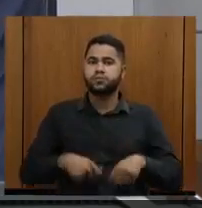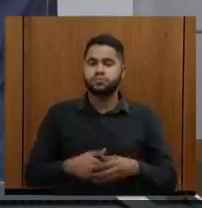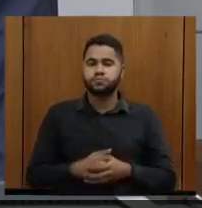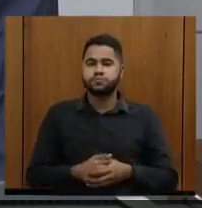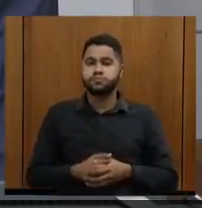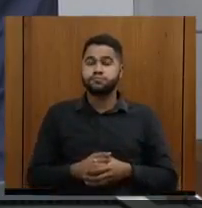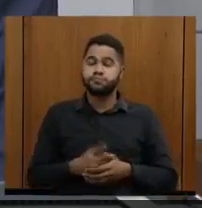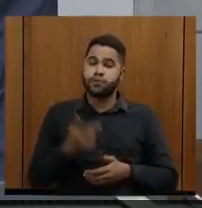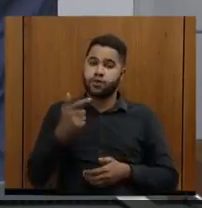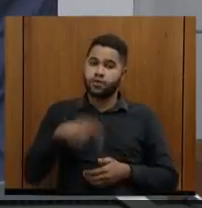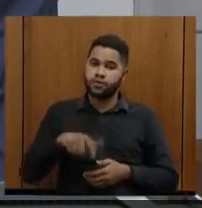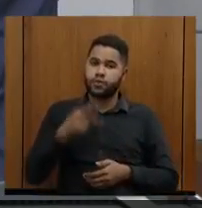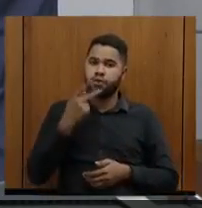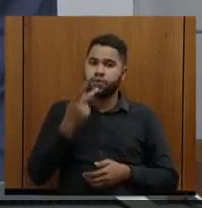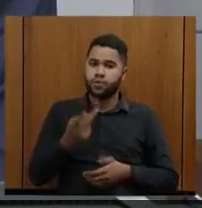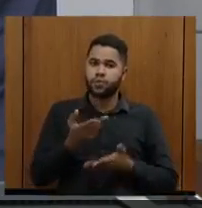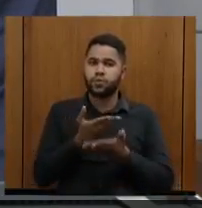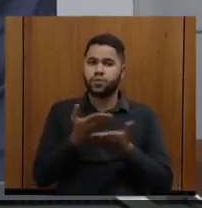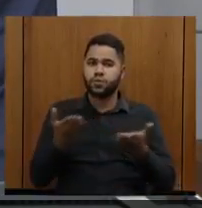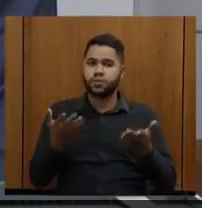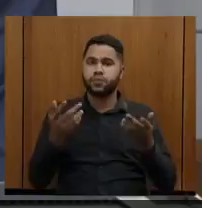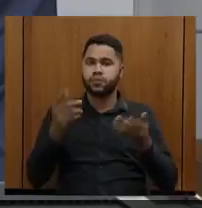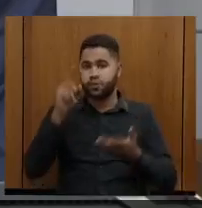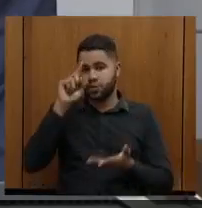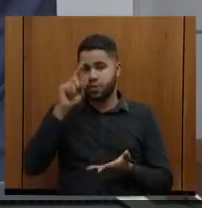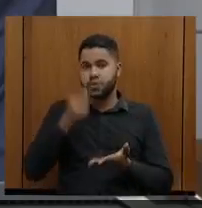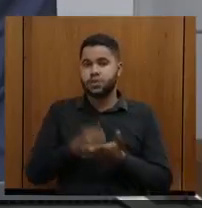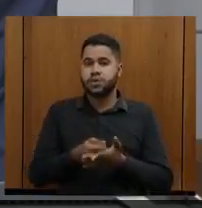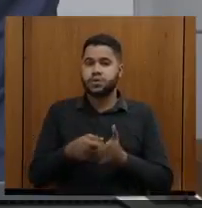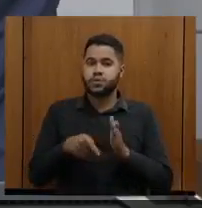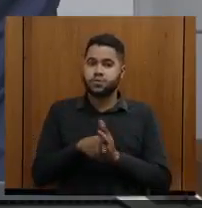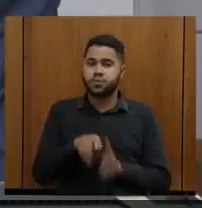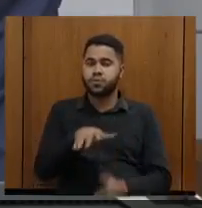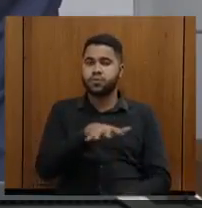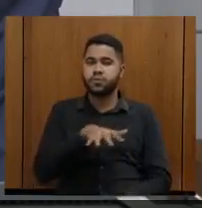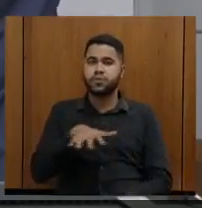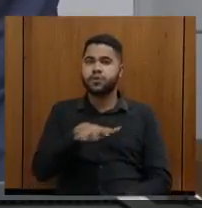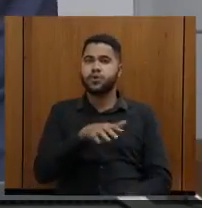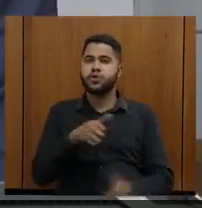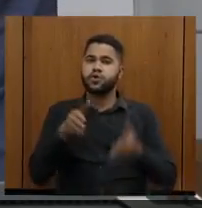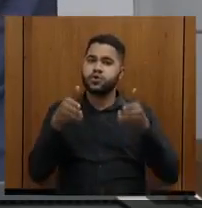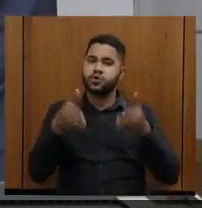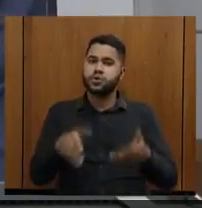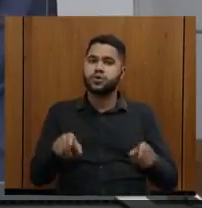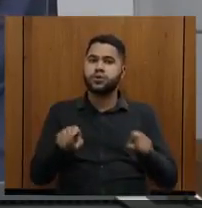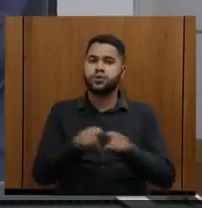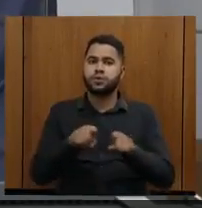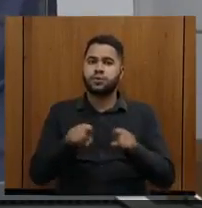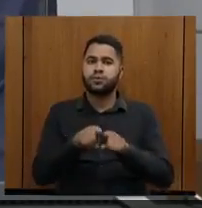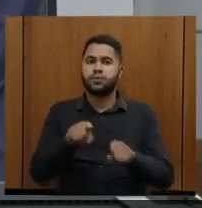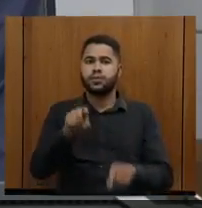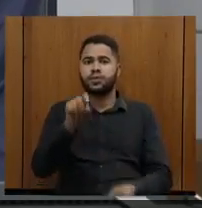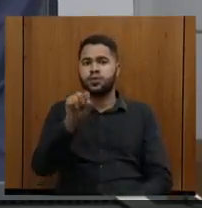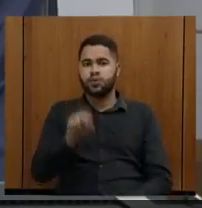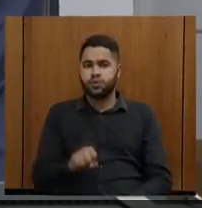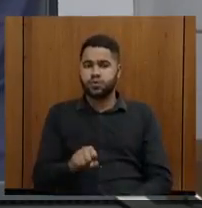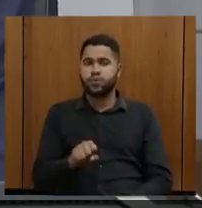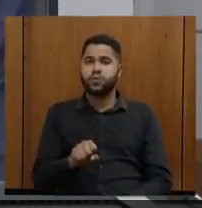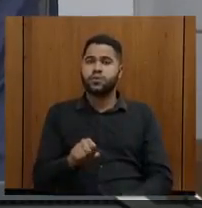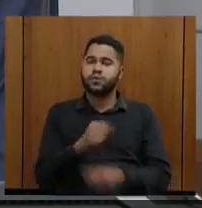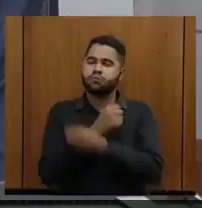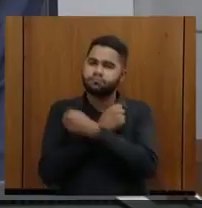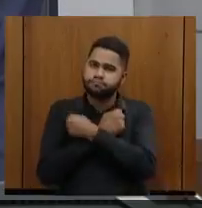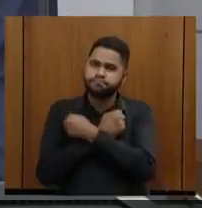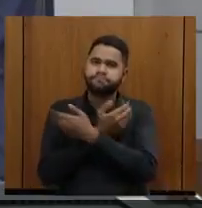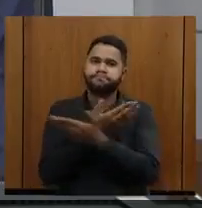Então, reforço aqui, deputado, essa necessidade dessas linhas aéreas chegarem também à região sul e mando um abraço